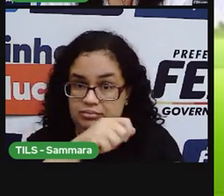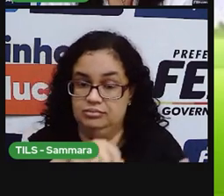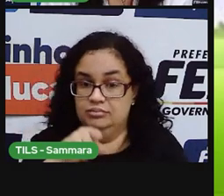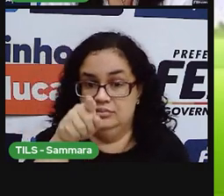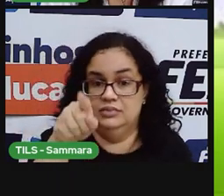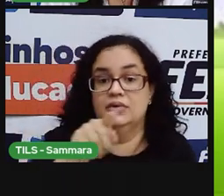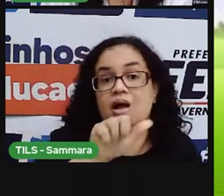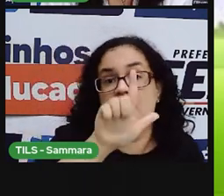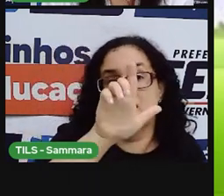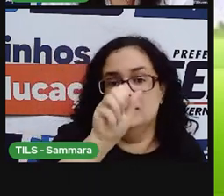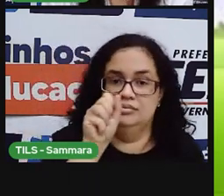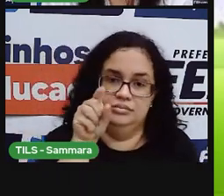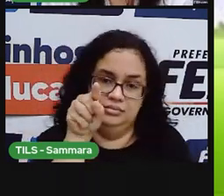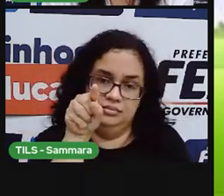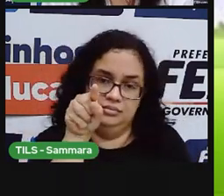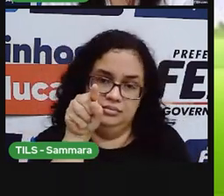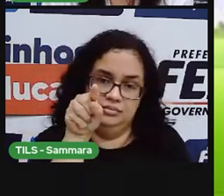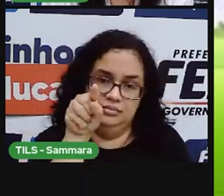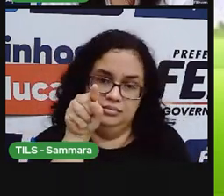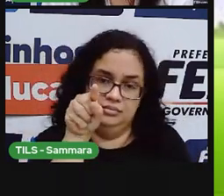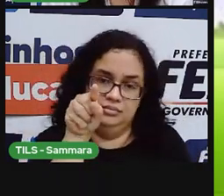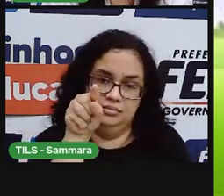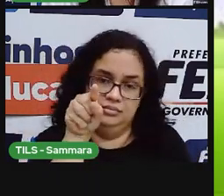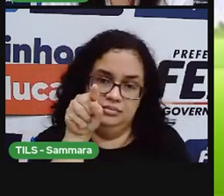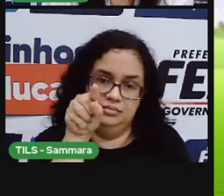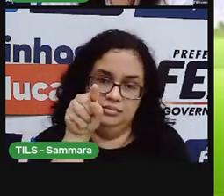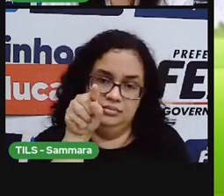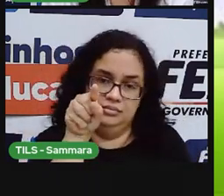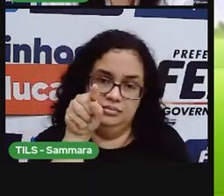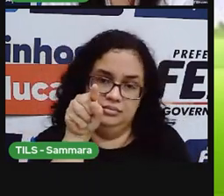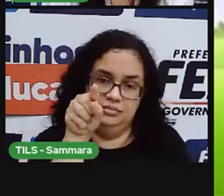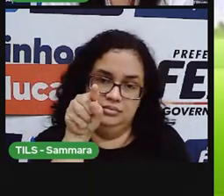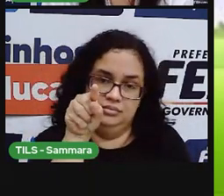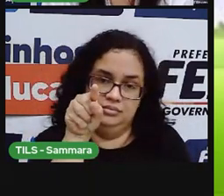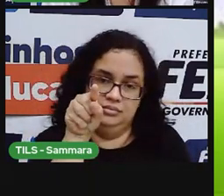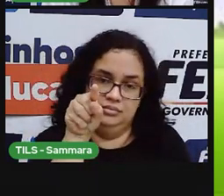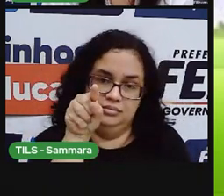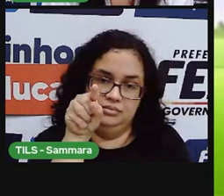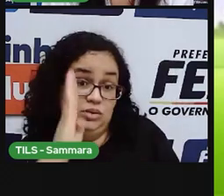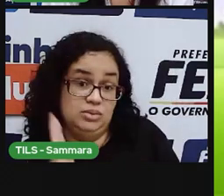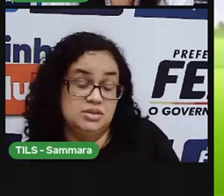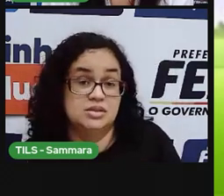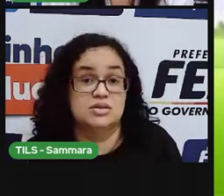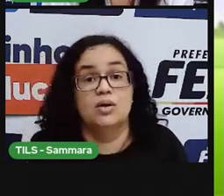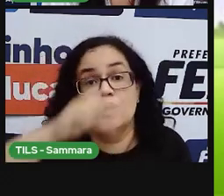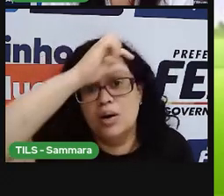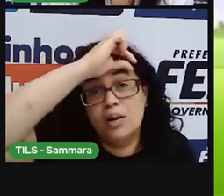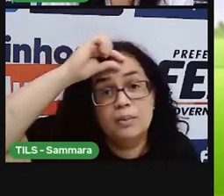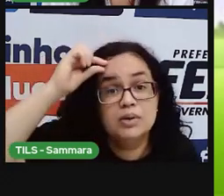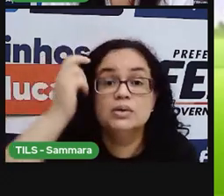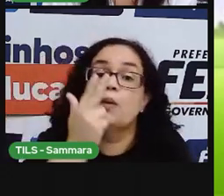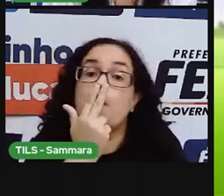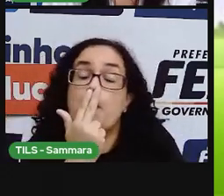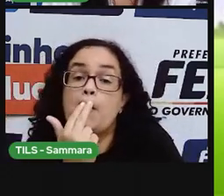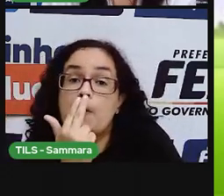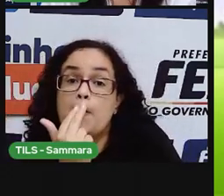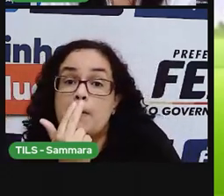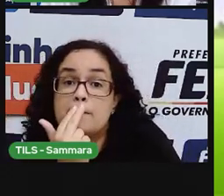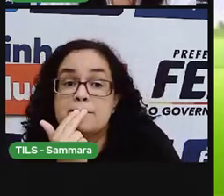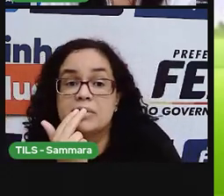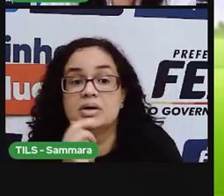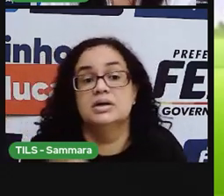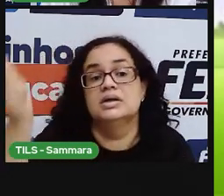La Fontaine e, aqui no Brasil, Monteiro Lobato,